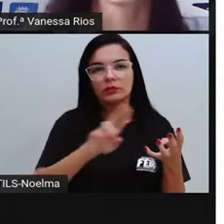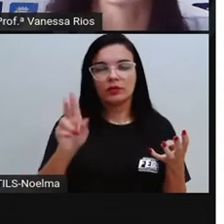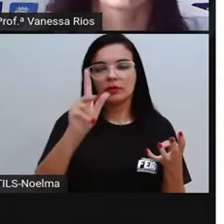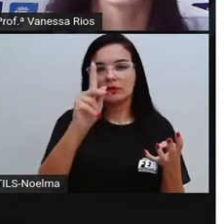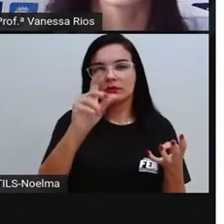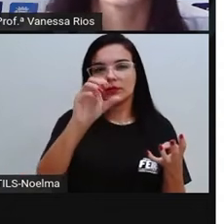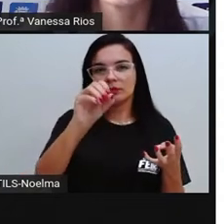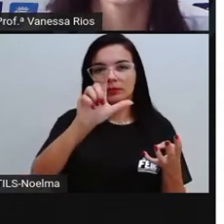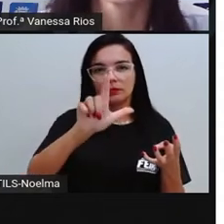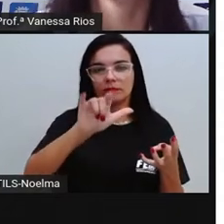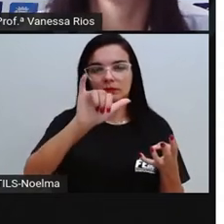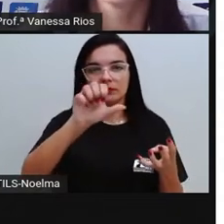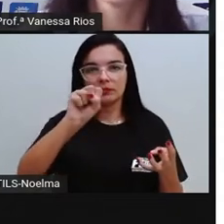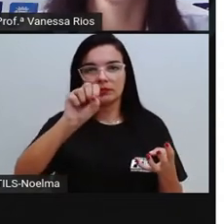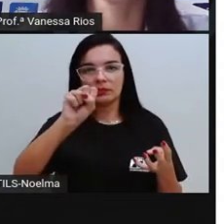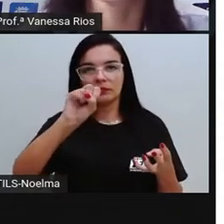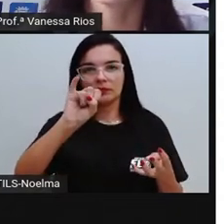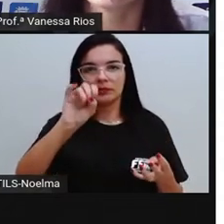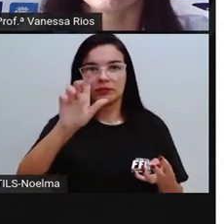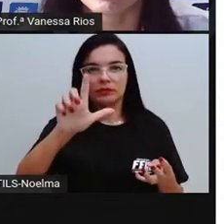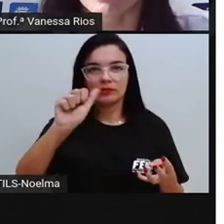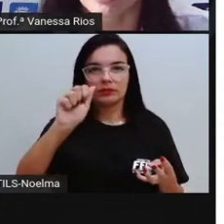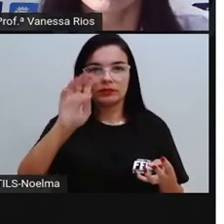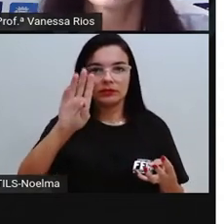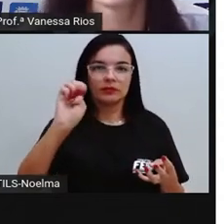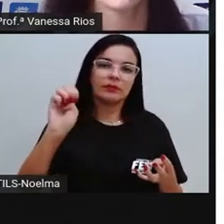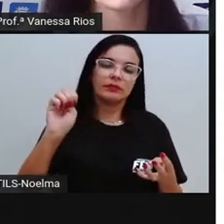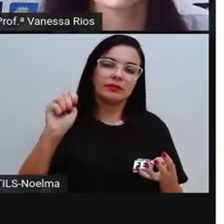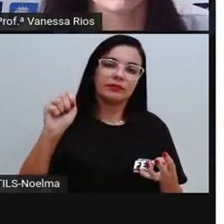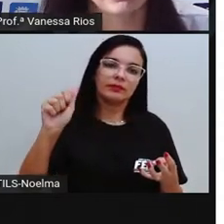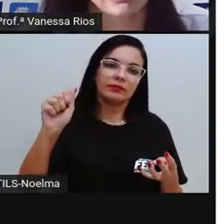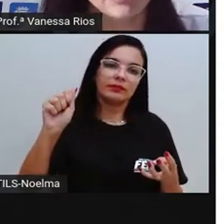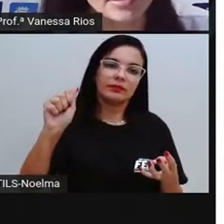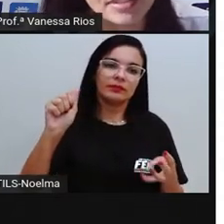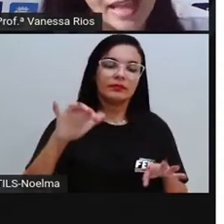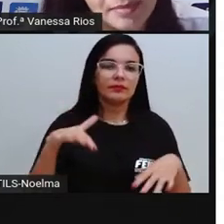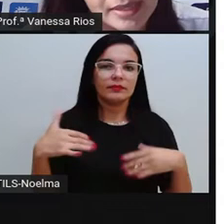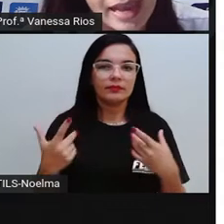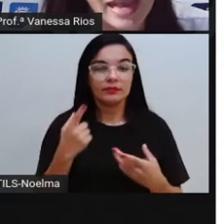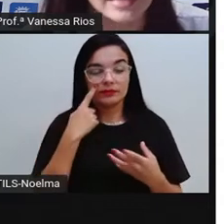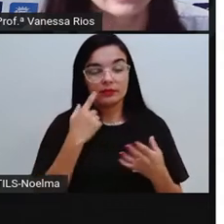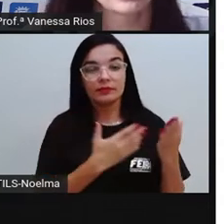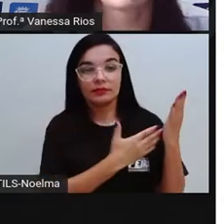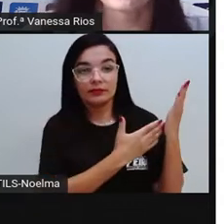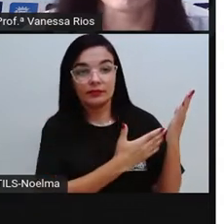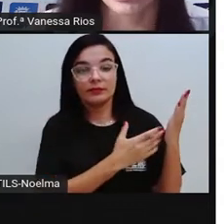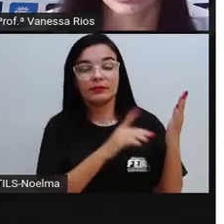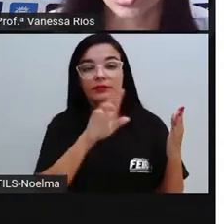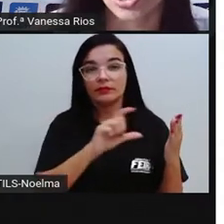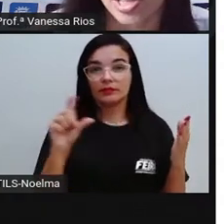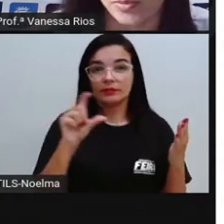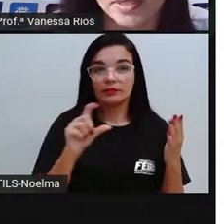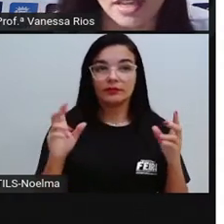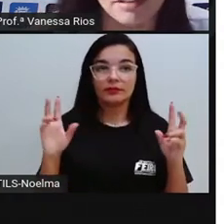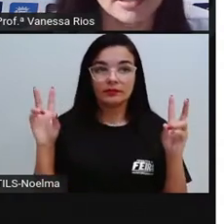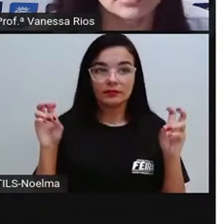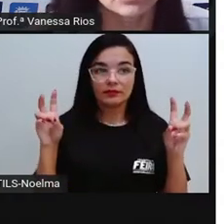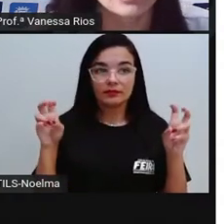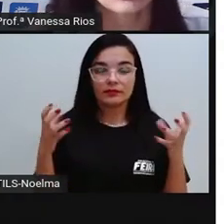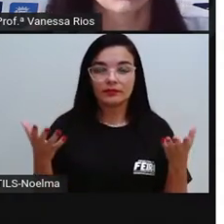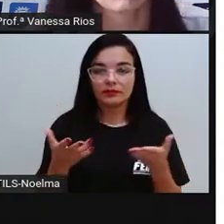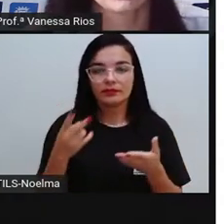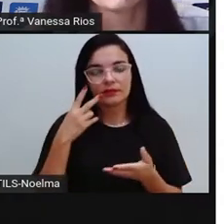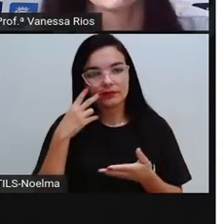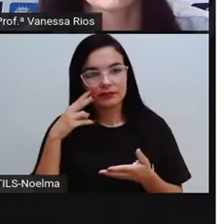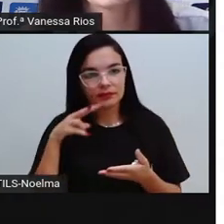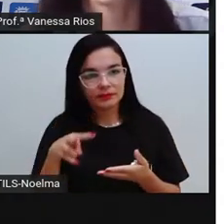ela é chamada de polissílaba. No caso da palavra sabiá, que é a palavra que a gente está observando